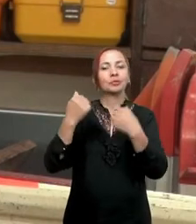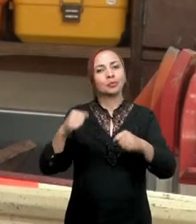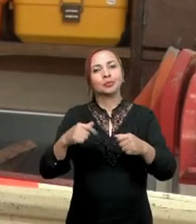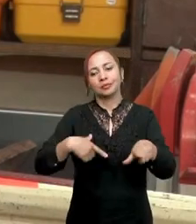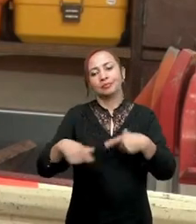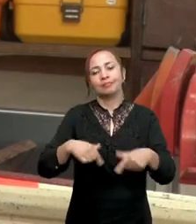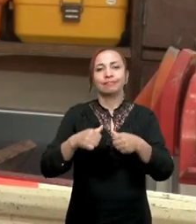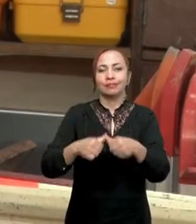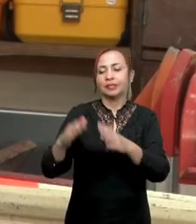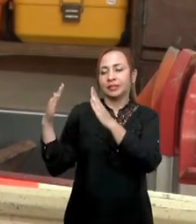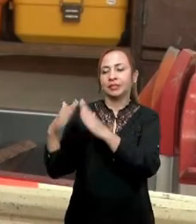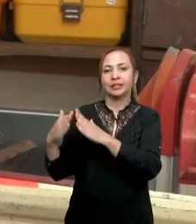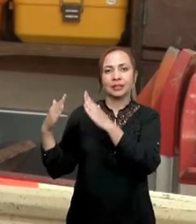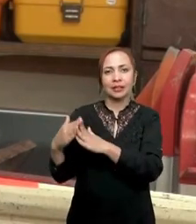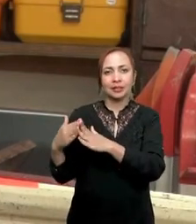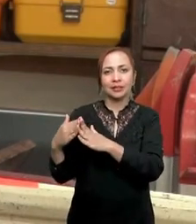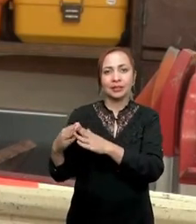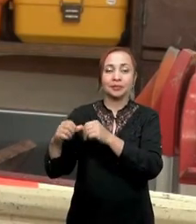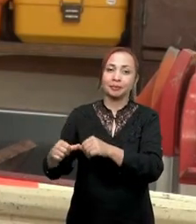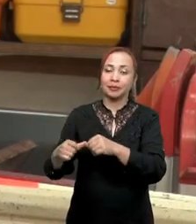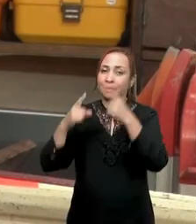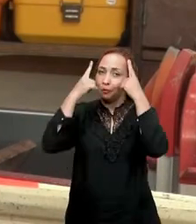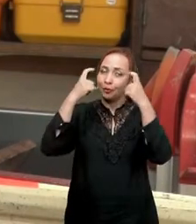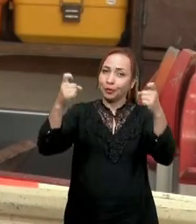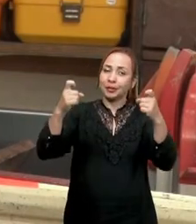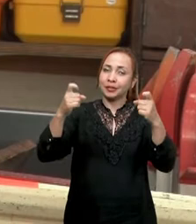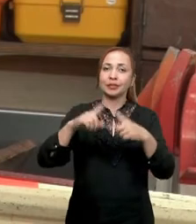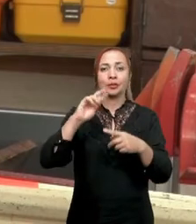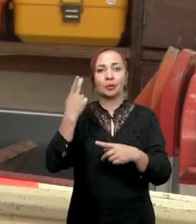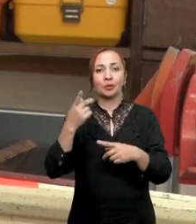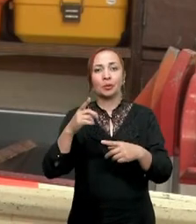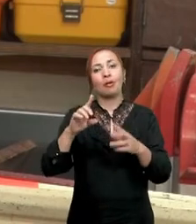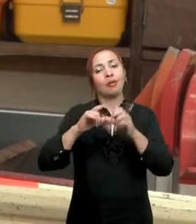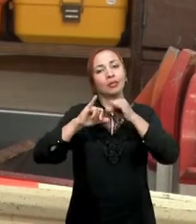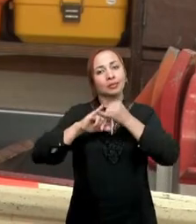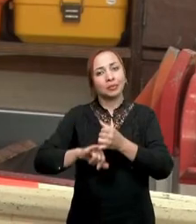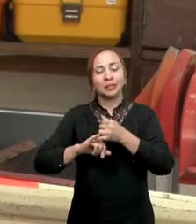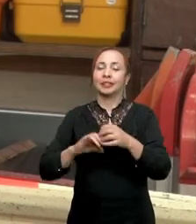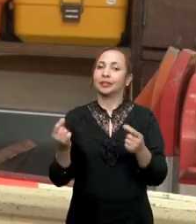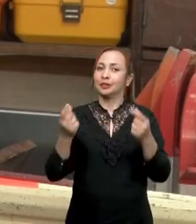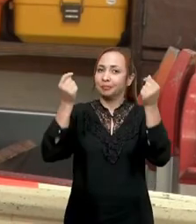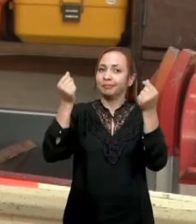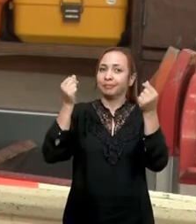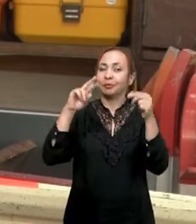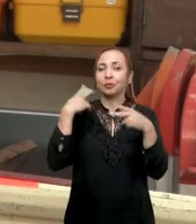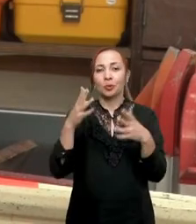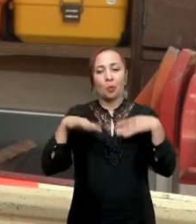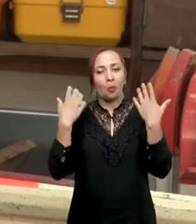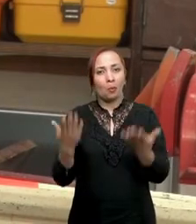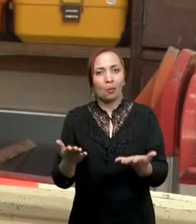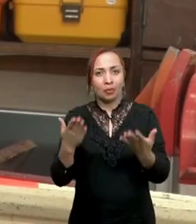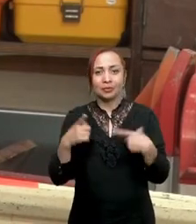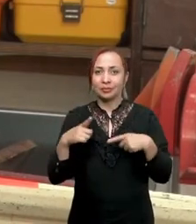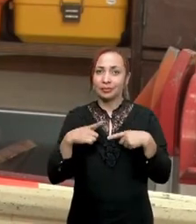E aí elas ficam em casa sujeitas a situações de violência ou situações de dependência econômica. Ou quando